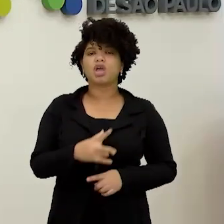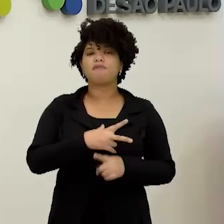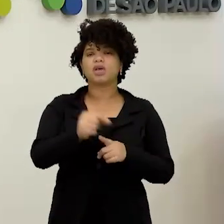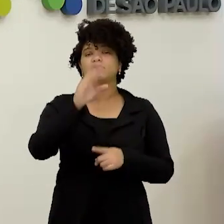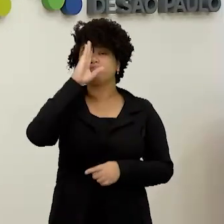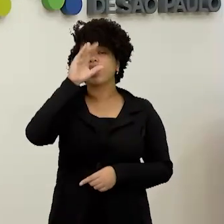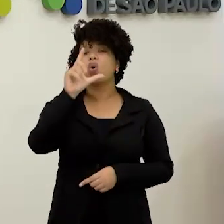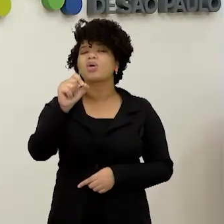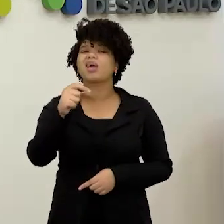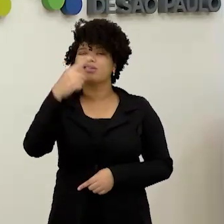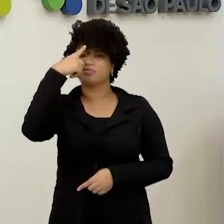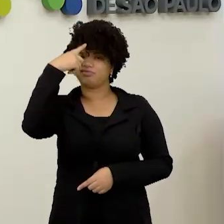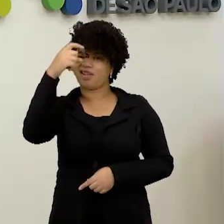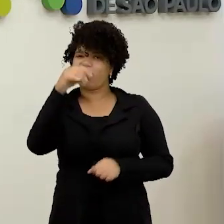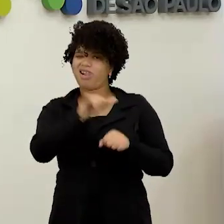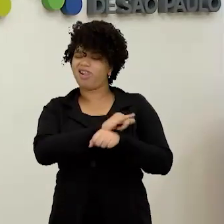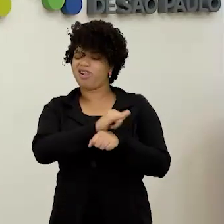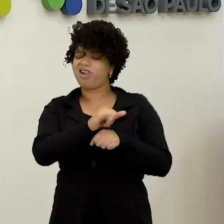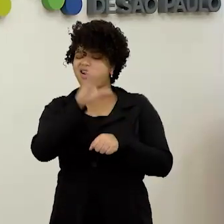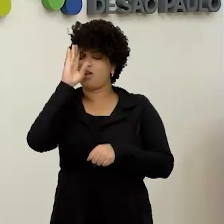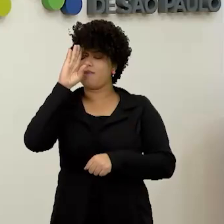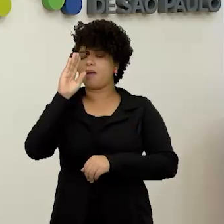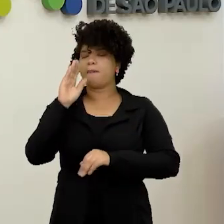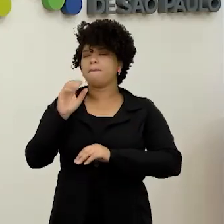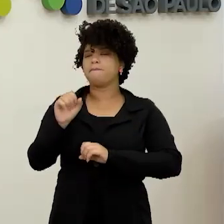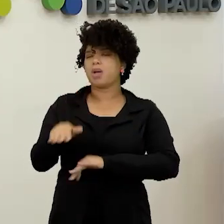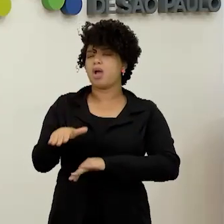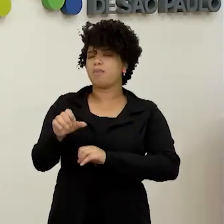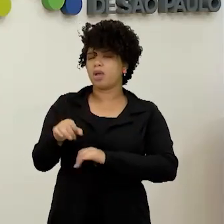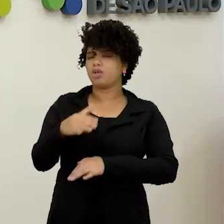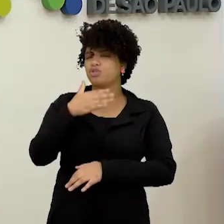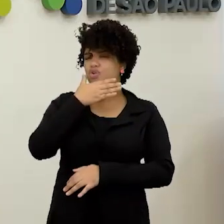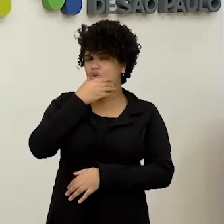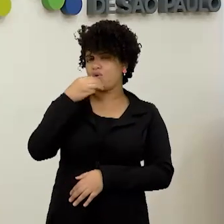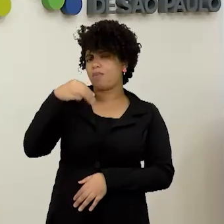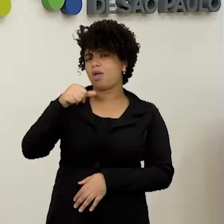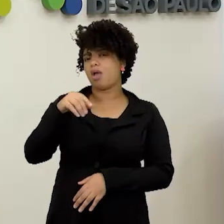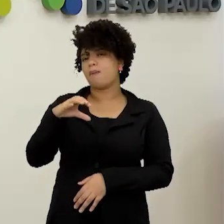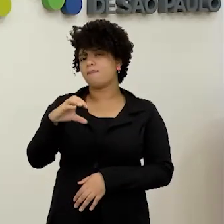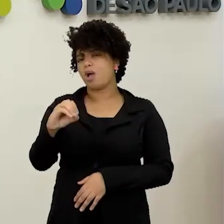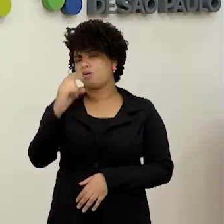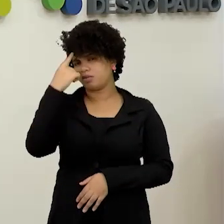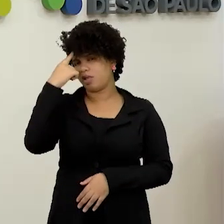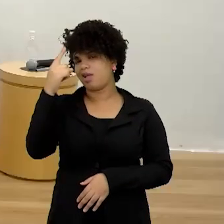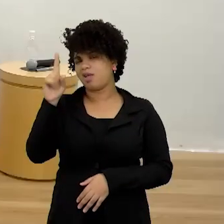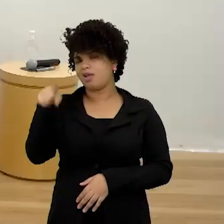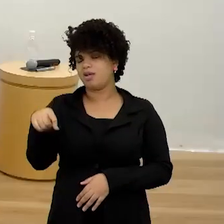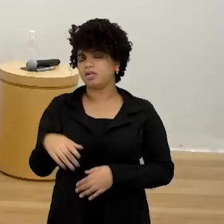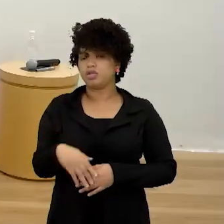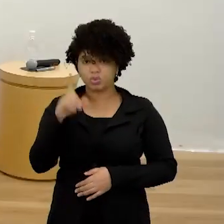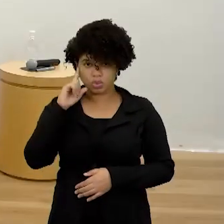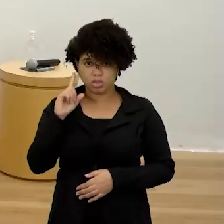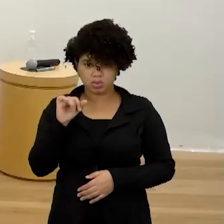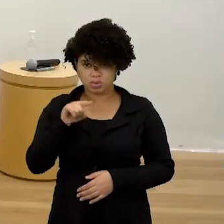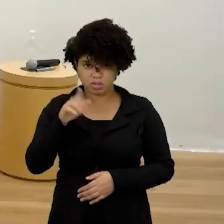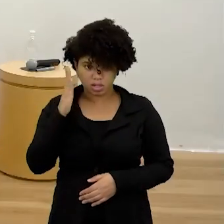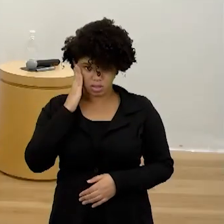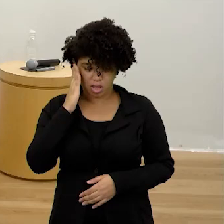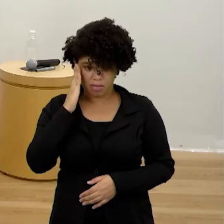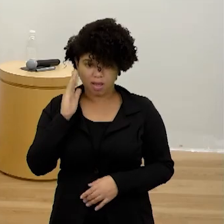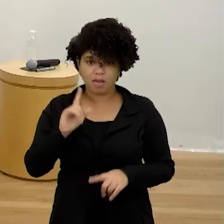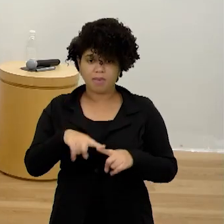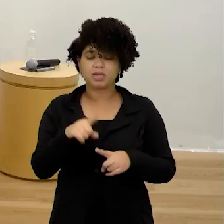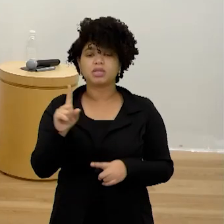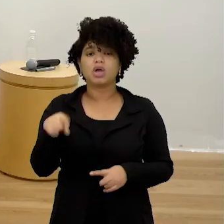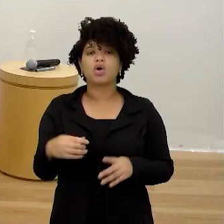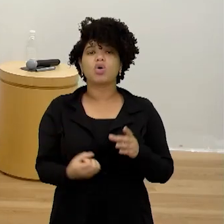estratégia militar social que o Mao Tse Tung elaborou. Inclusive, não sei se você sabe, isso